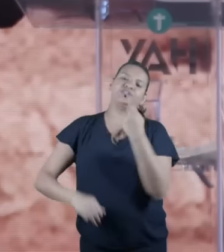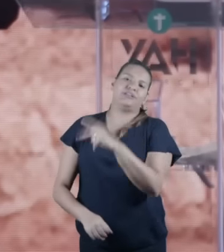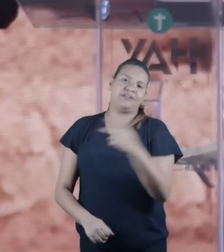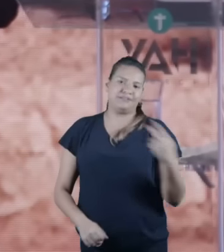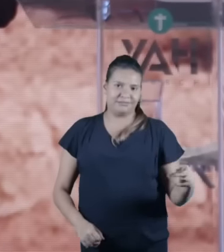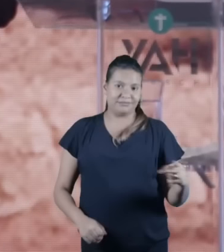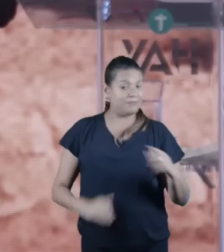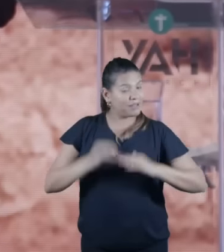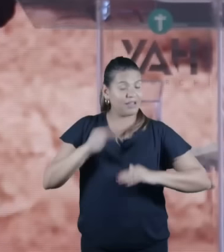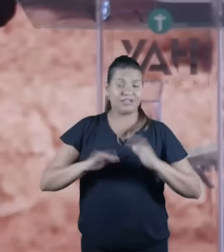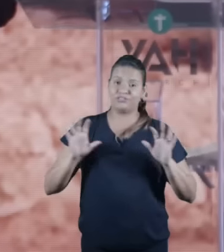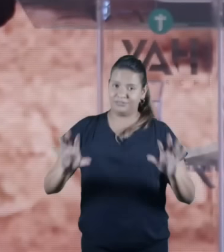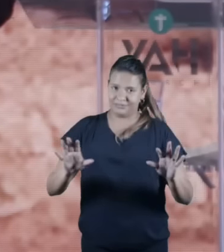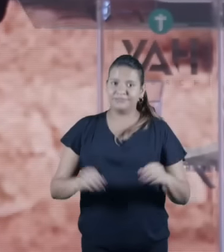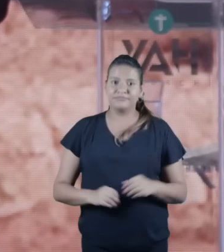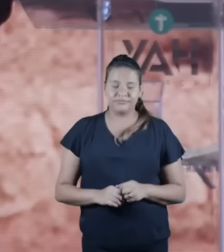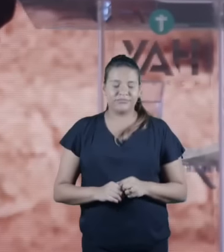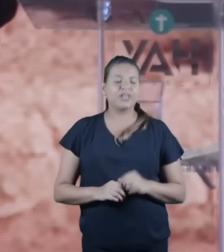novo